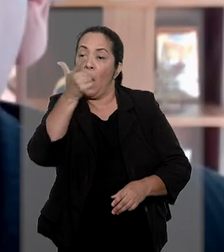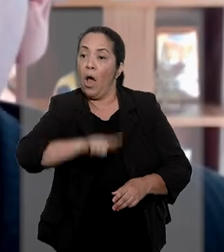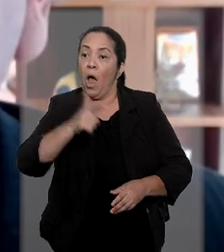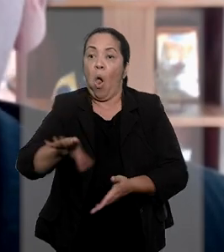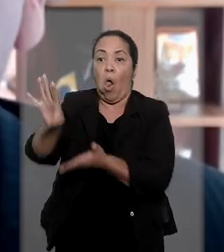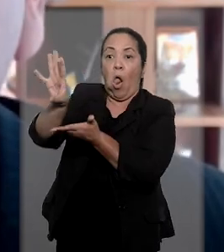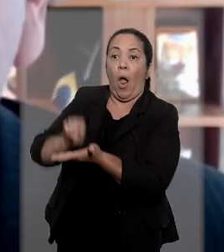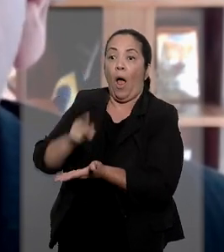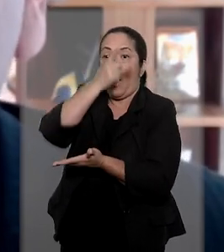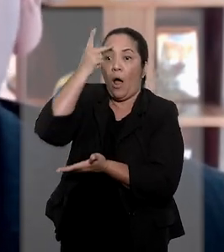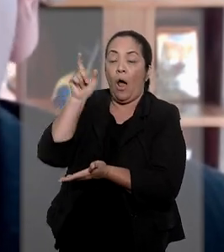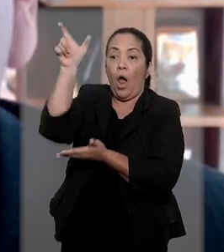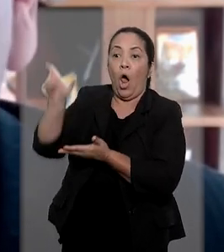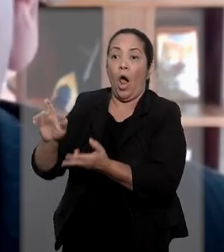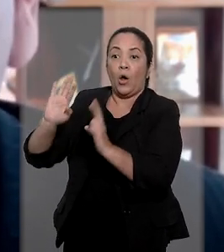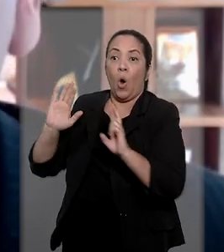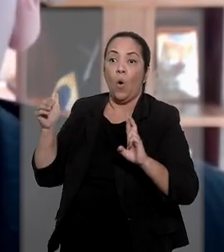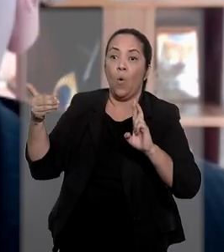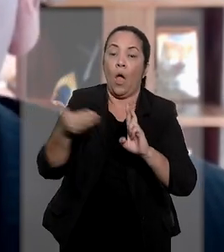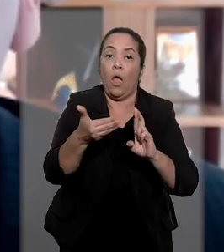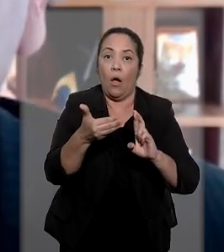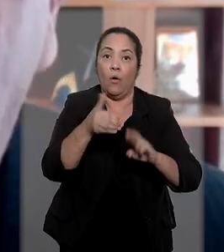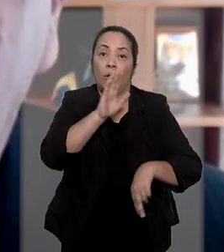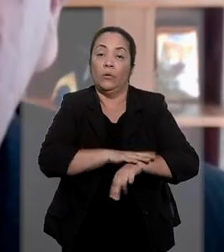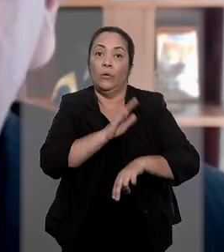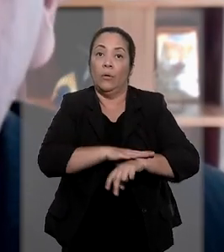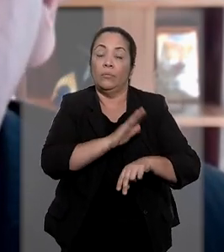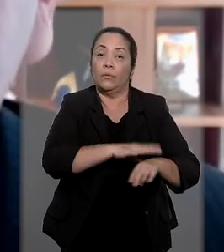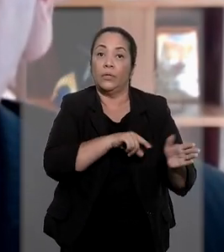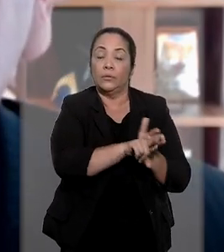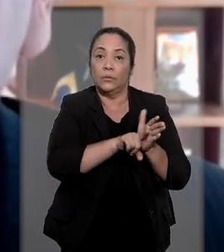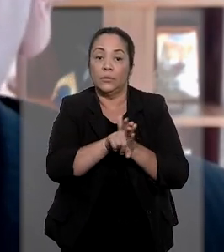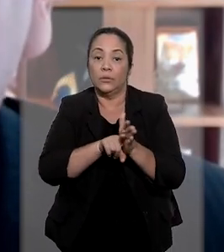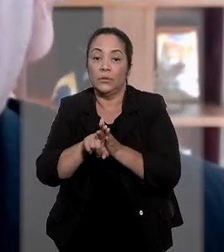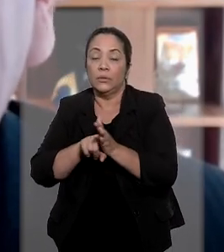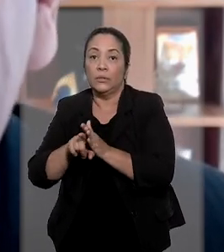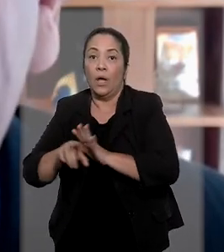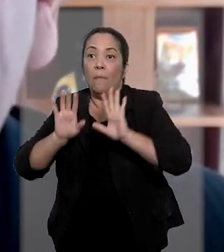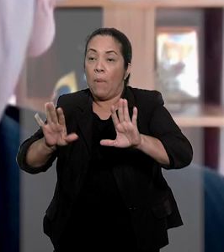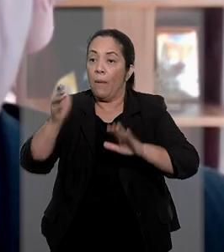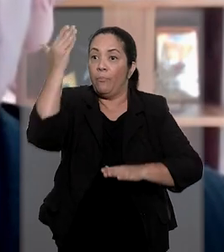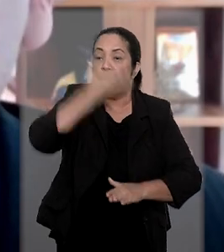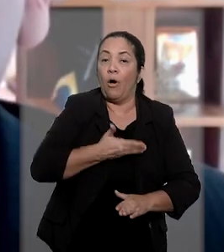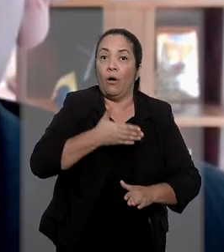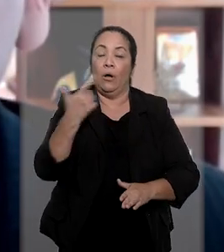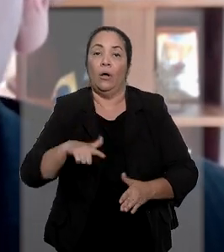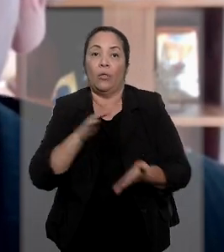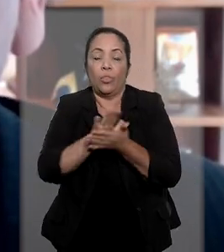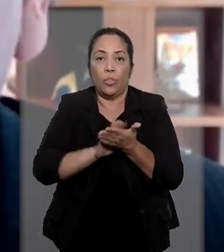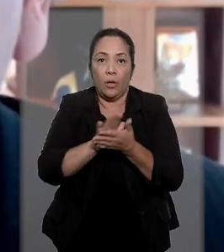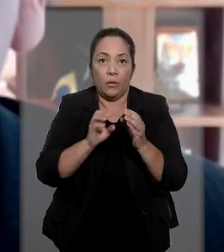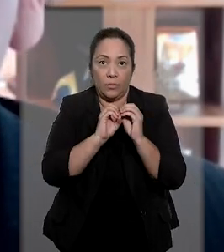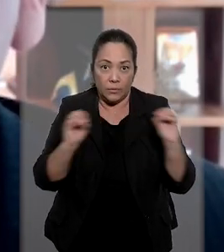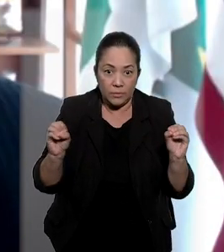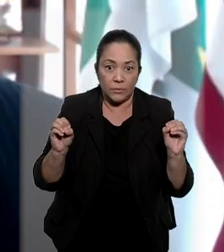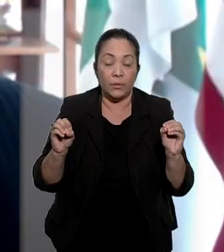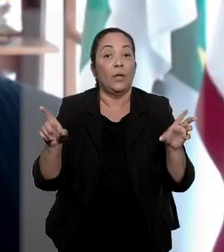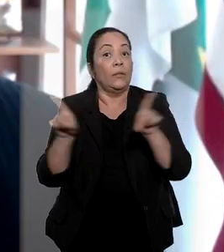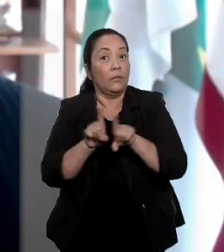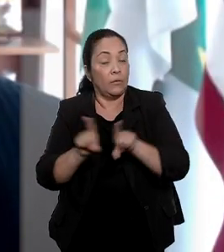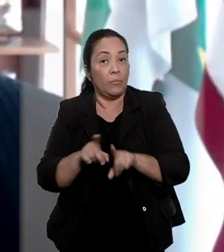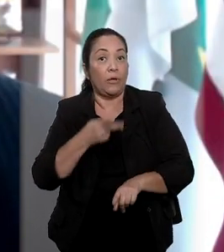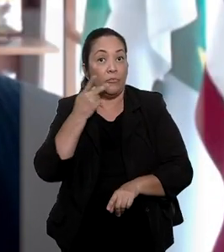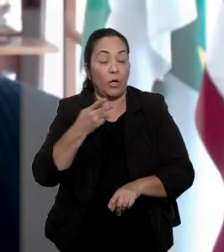do correu colhida na delegacia, quando ouvidos na fase judicial, sem agregar a prova produzida no inquérito.